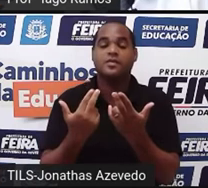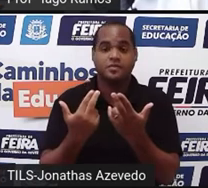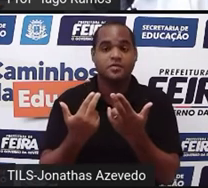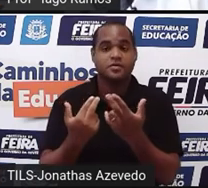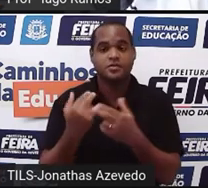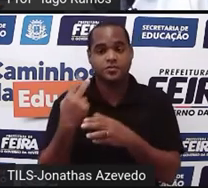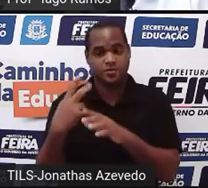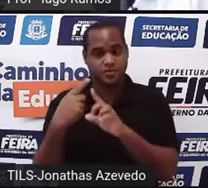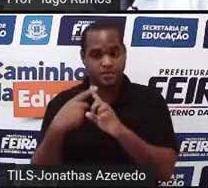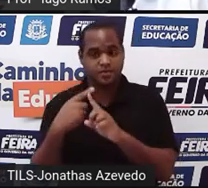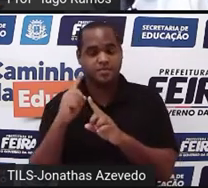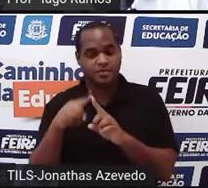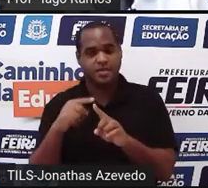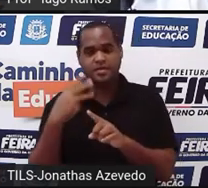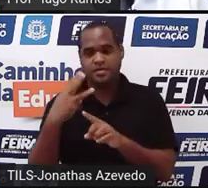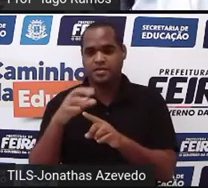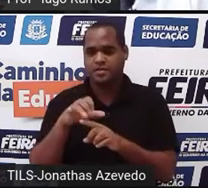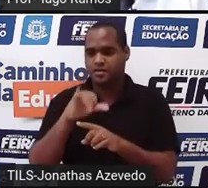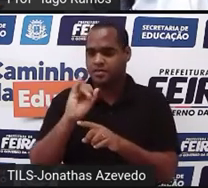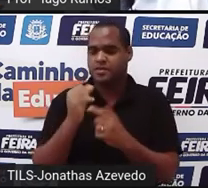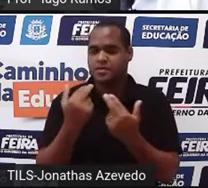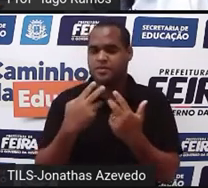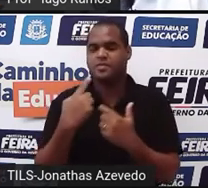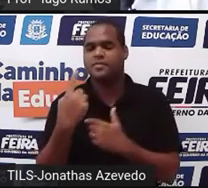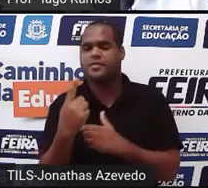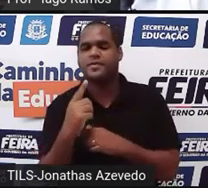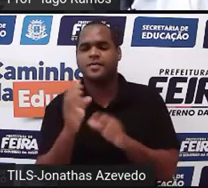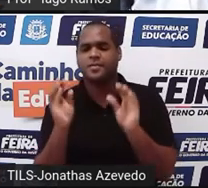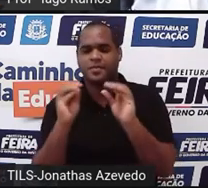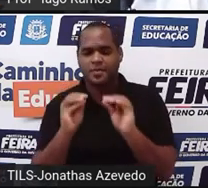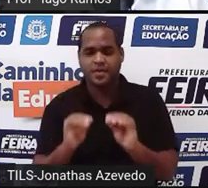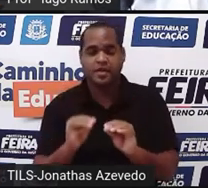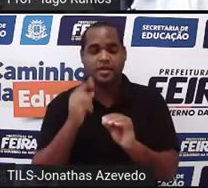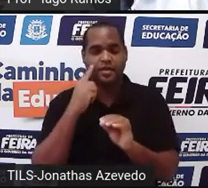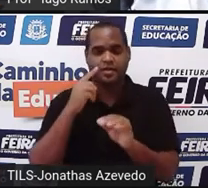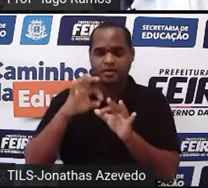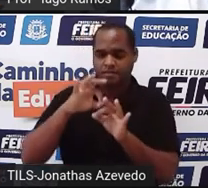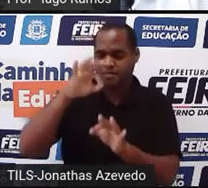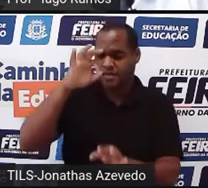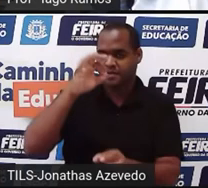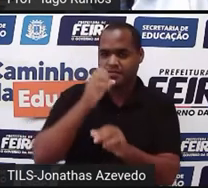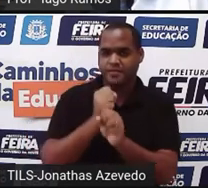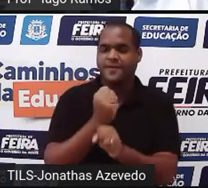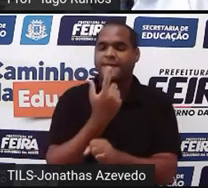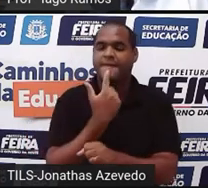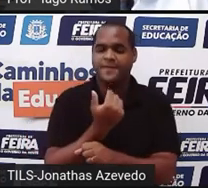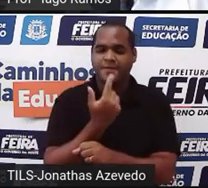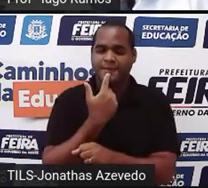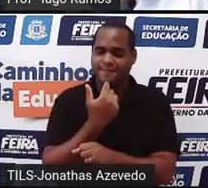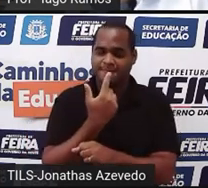2x mais 3y igual a 1. Vou colocar essa reta dessa equação em vermelho